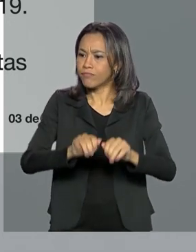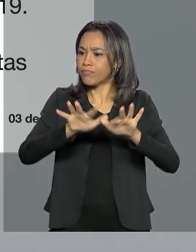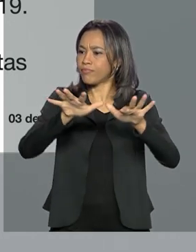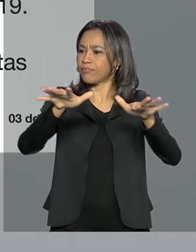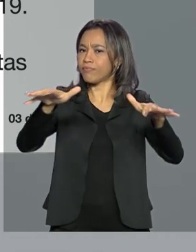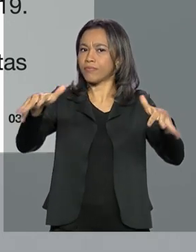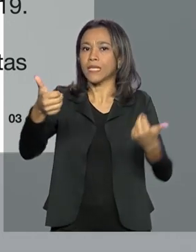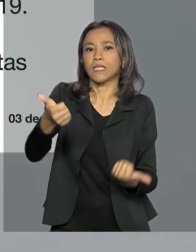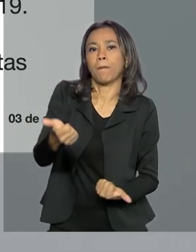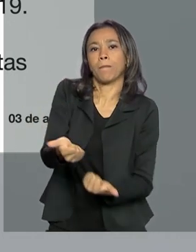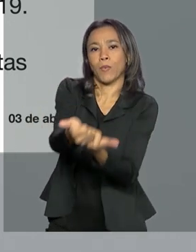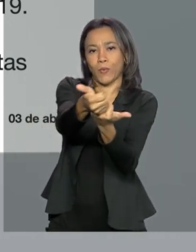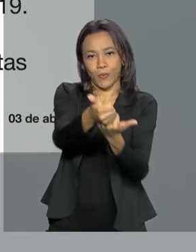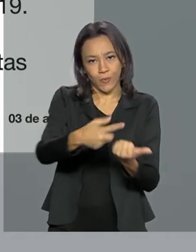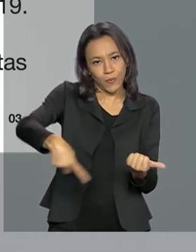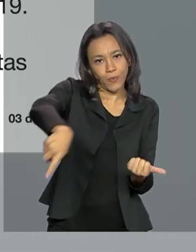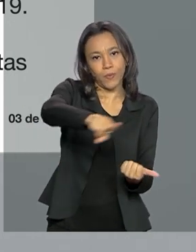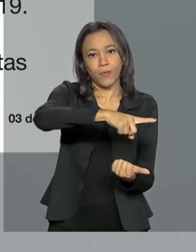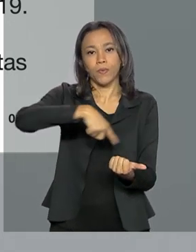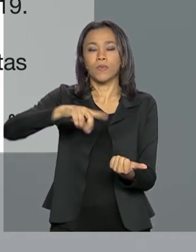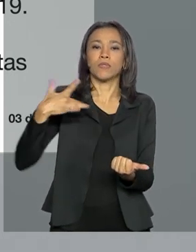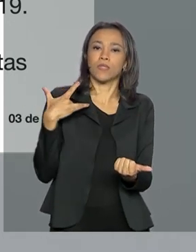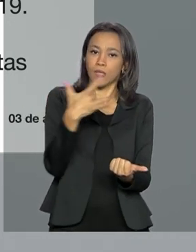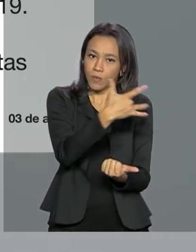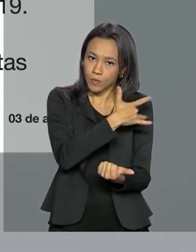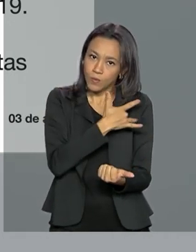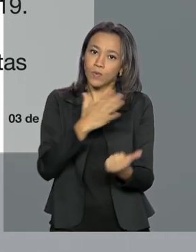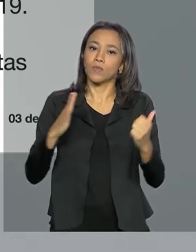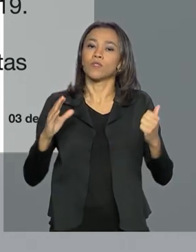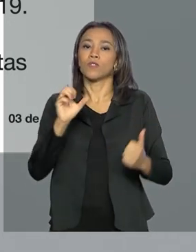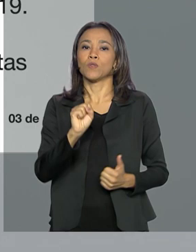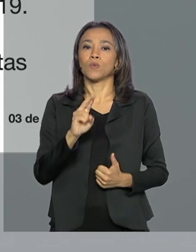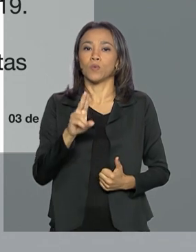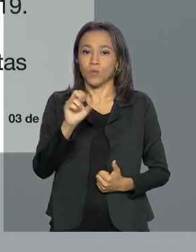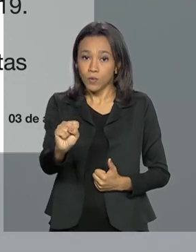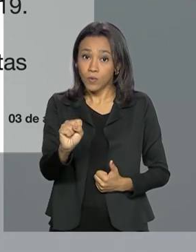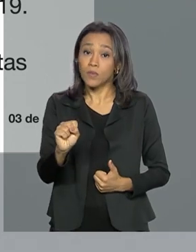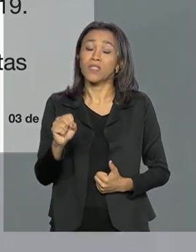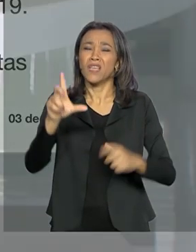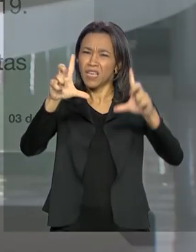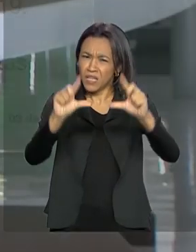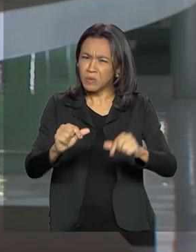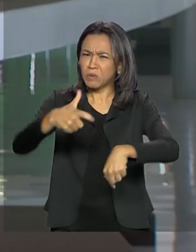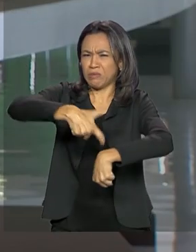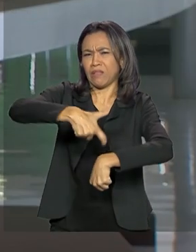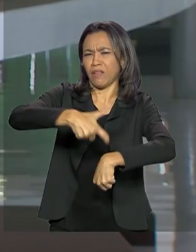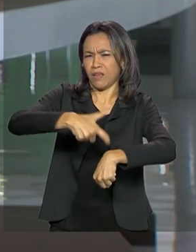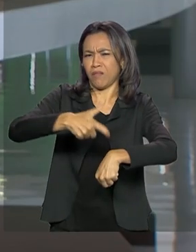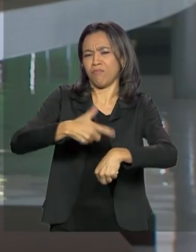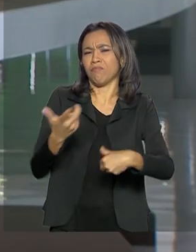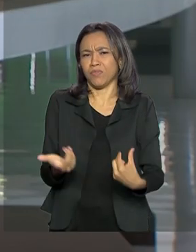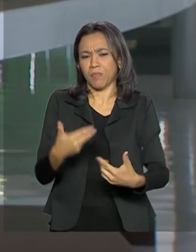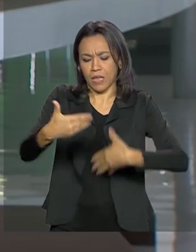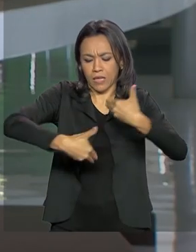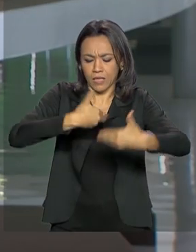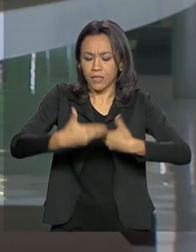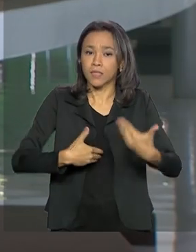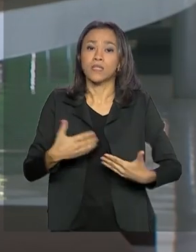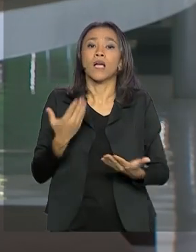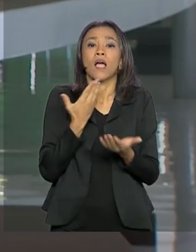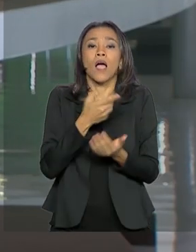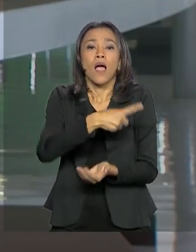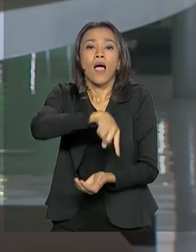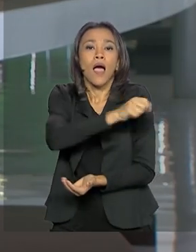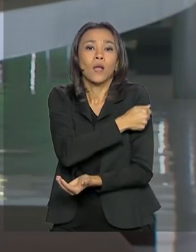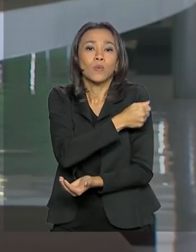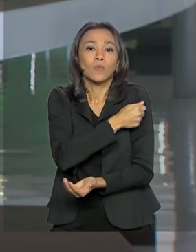SUS, aumentar essa cobertura do Sistema Único de Saúde e reduzir o tempo de atendimento. Vão ser chamados alunos do quinto e sexto ano